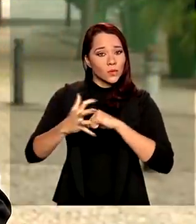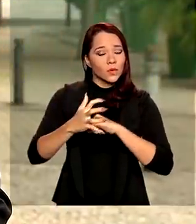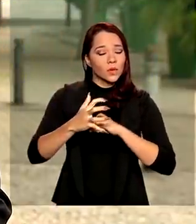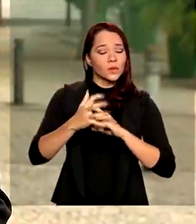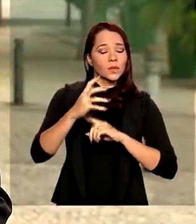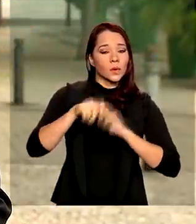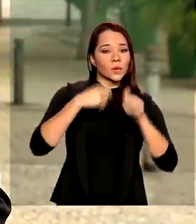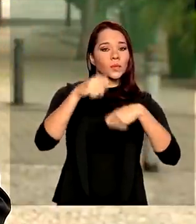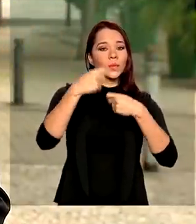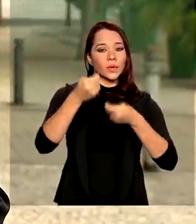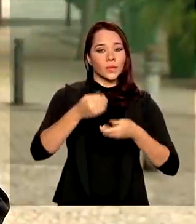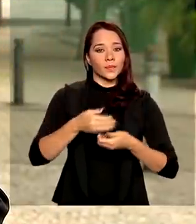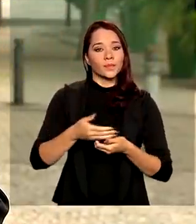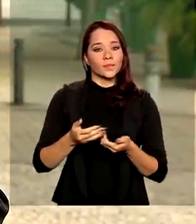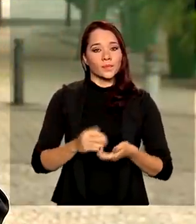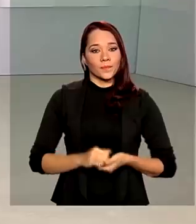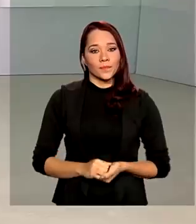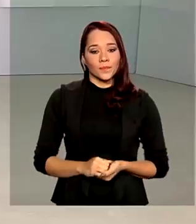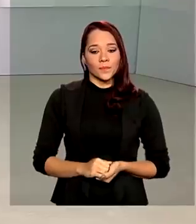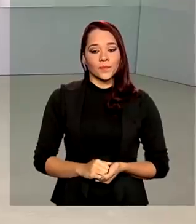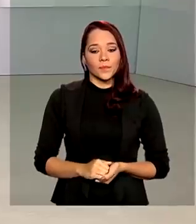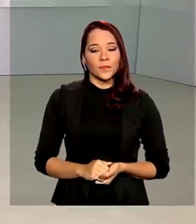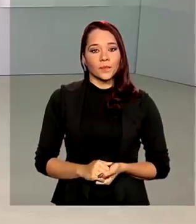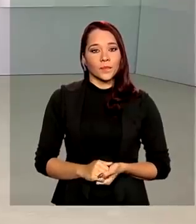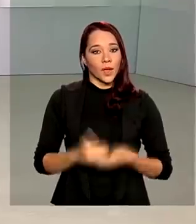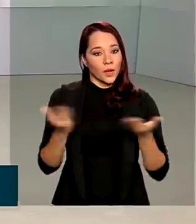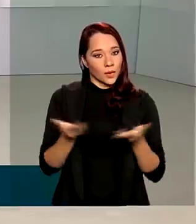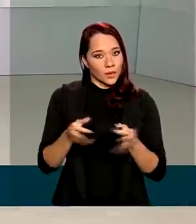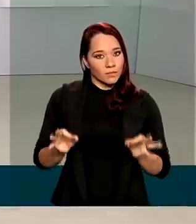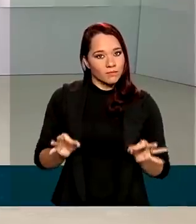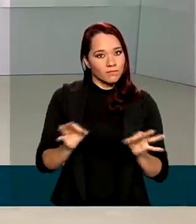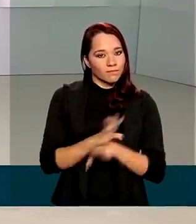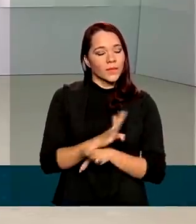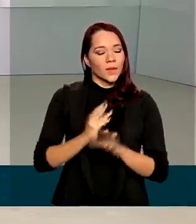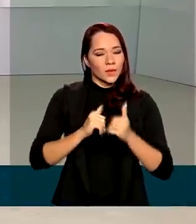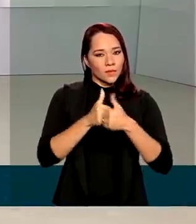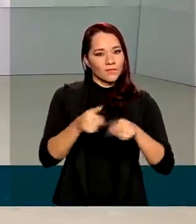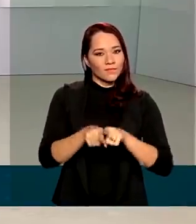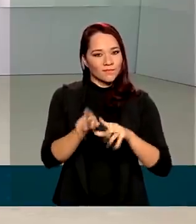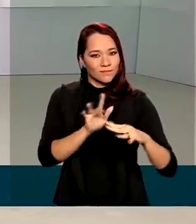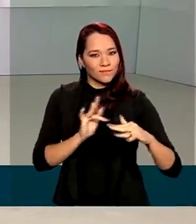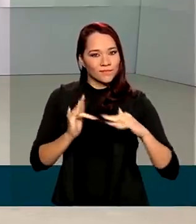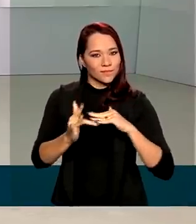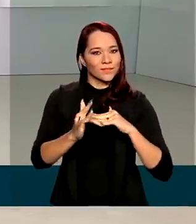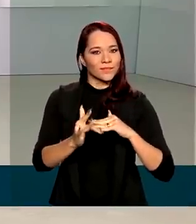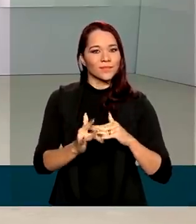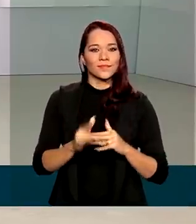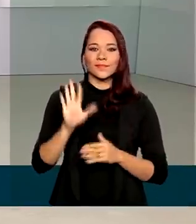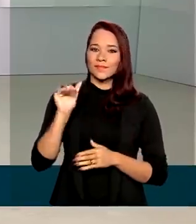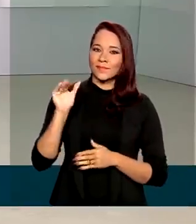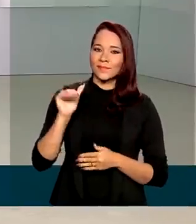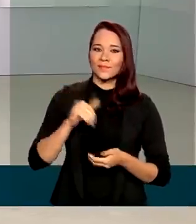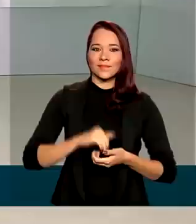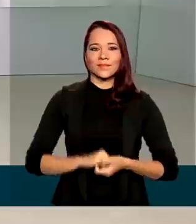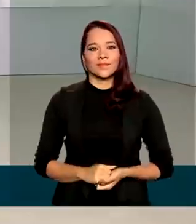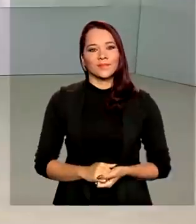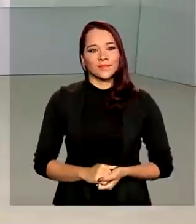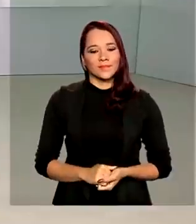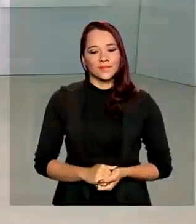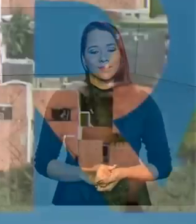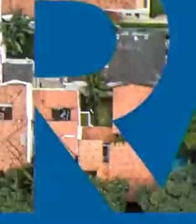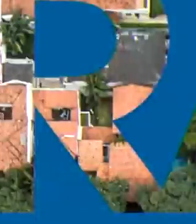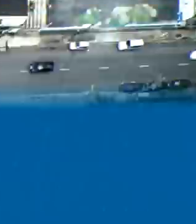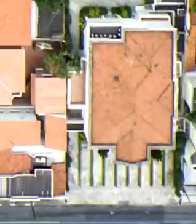Maurício de Almeida, para o Governo Agora. A gente fica por aqui. Nos acompanhe também pelas redes sociais. Até a próxima. Tchau, tchau.